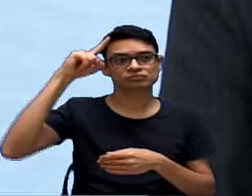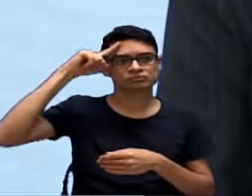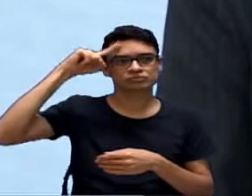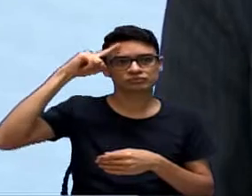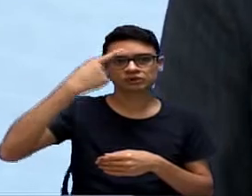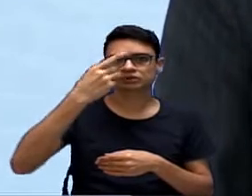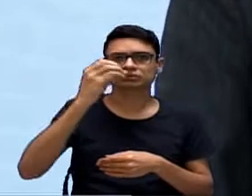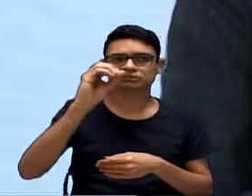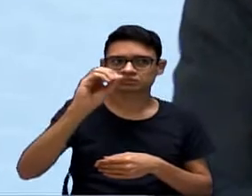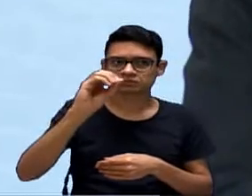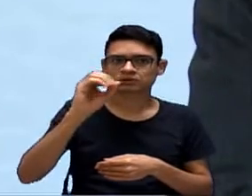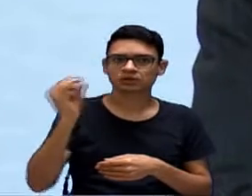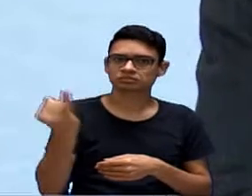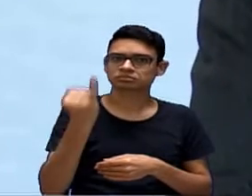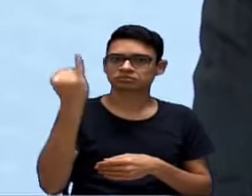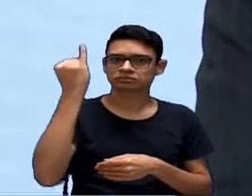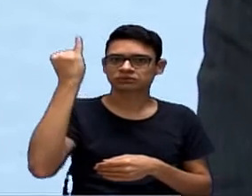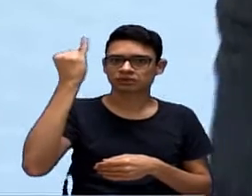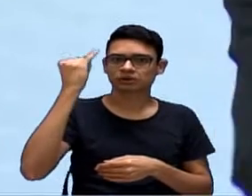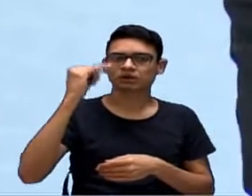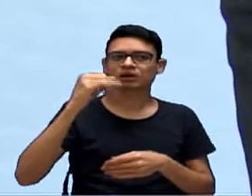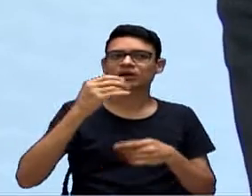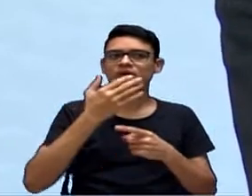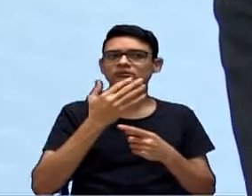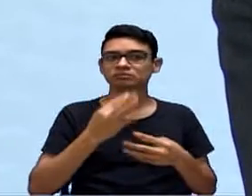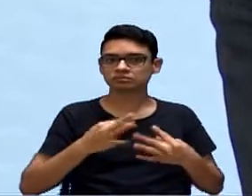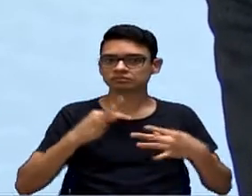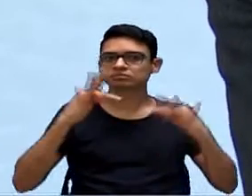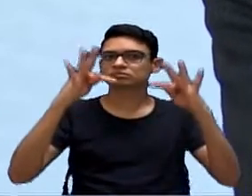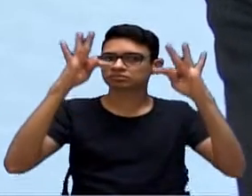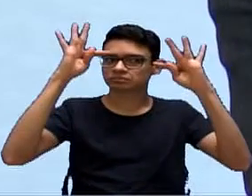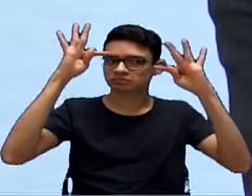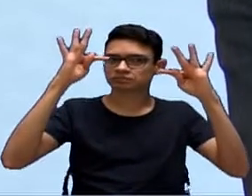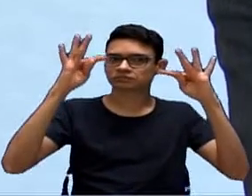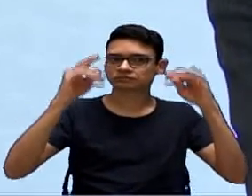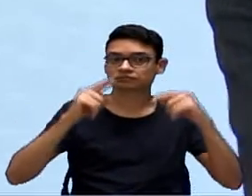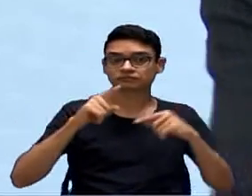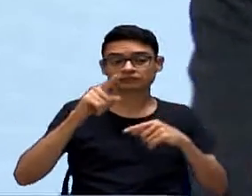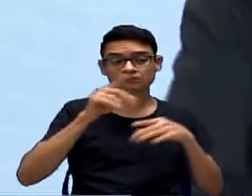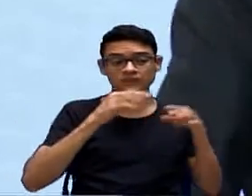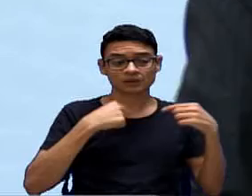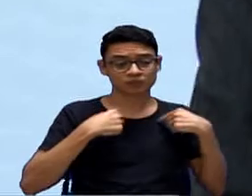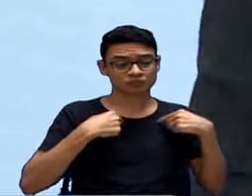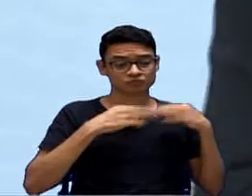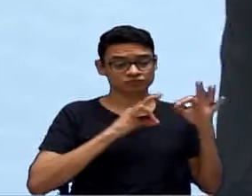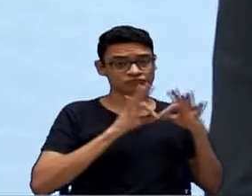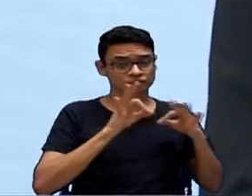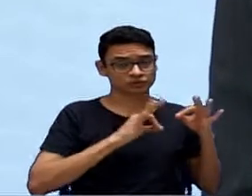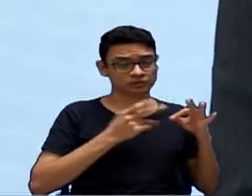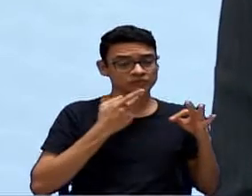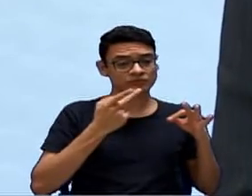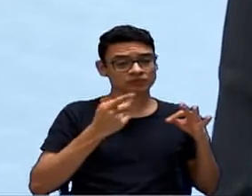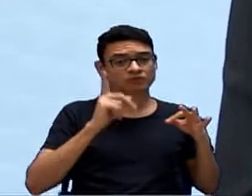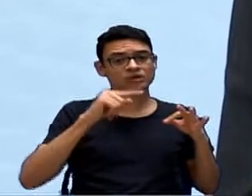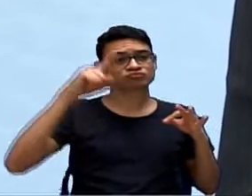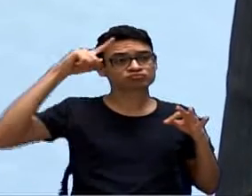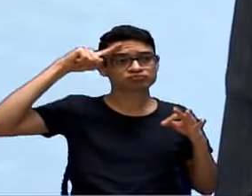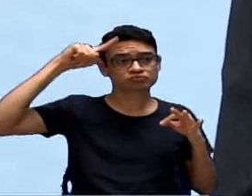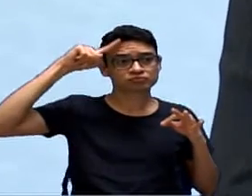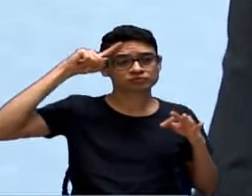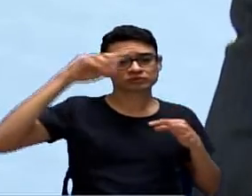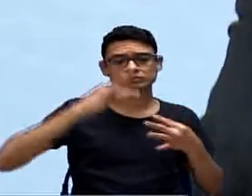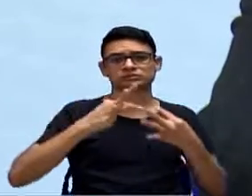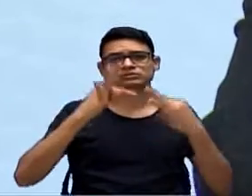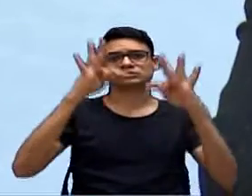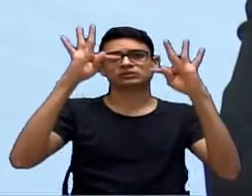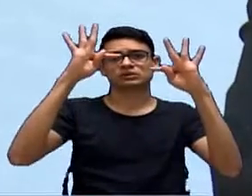feita a atualização. Nosso projeto diz que seria diário. Então, tem tudo para aprovar. Eu não entendo.